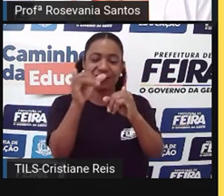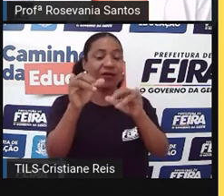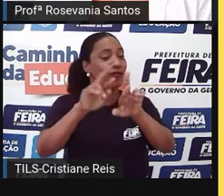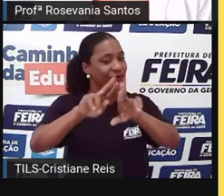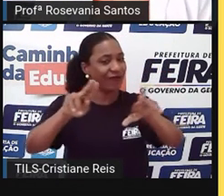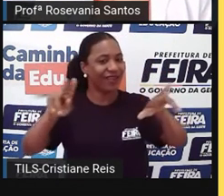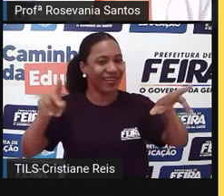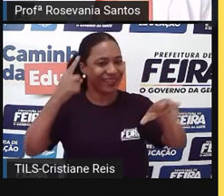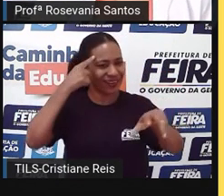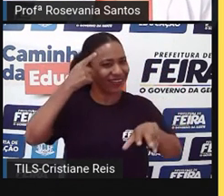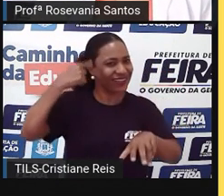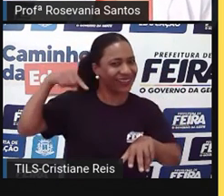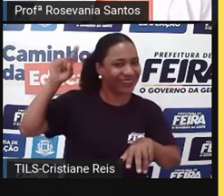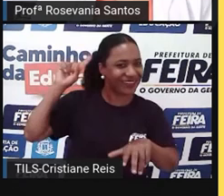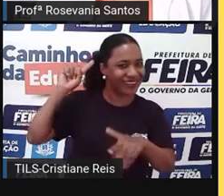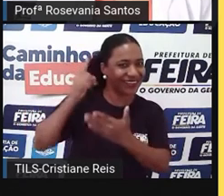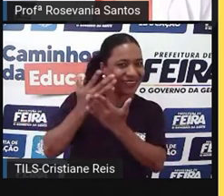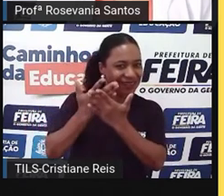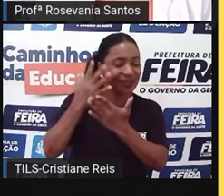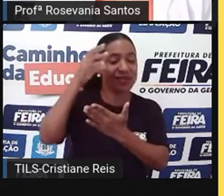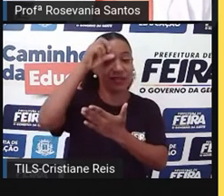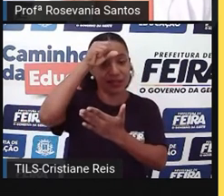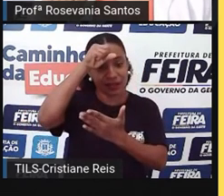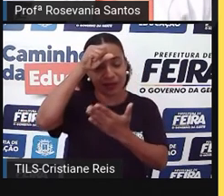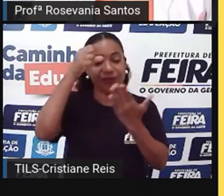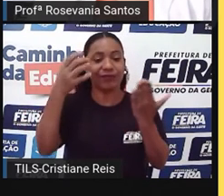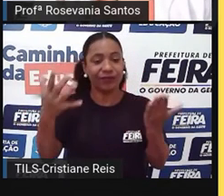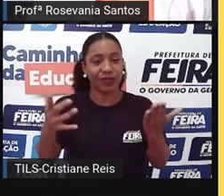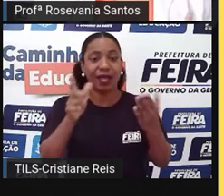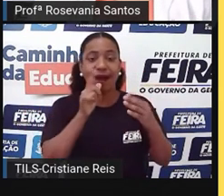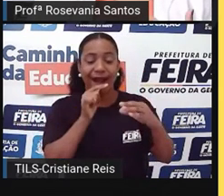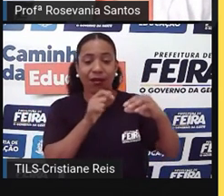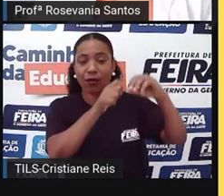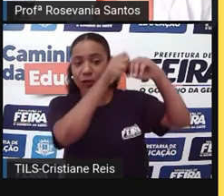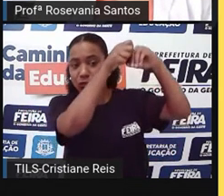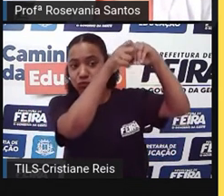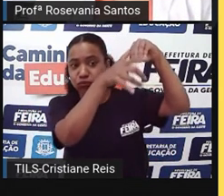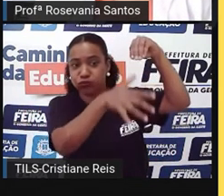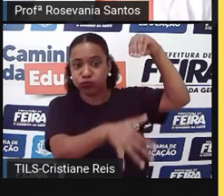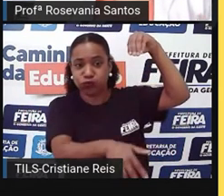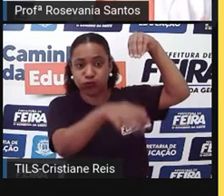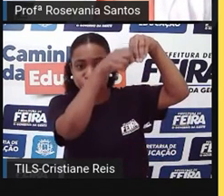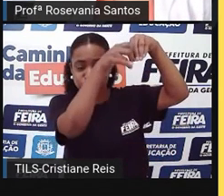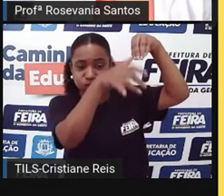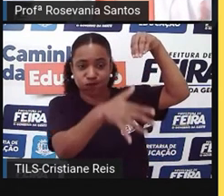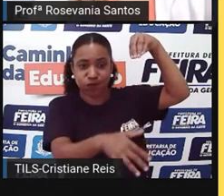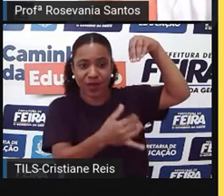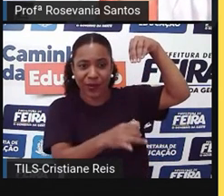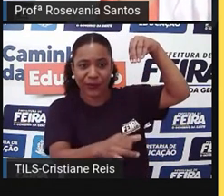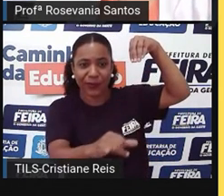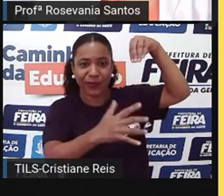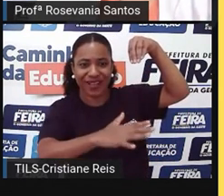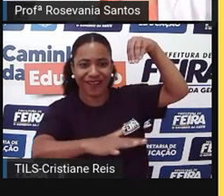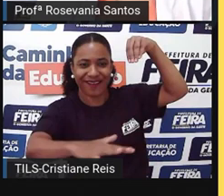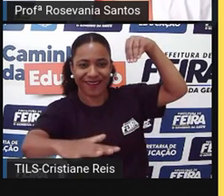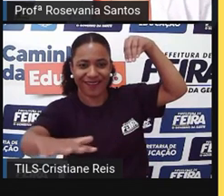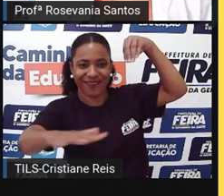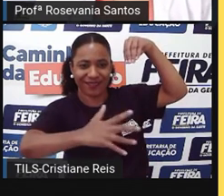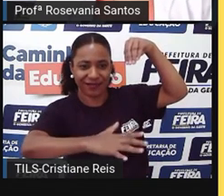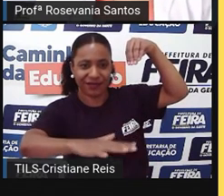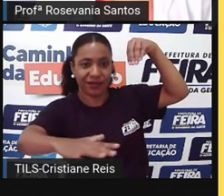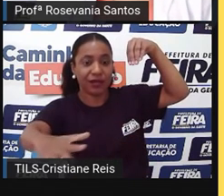Então, percebam que essas quedas d'águas, também favorecem a atividade humana. Então, o homem, ele está sempre